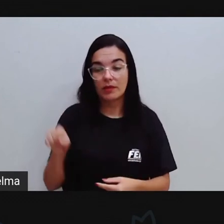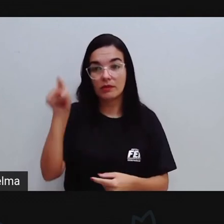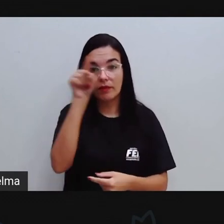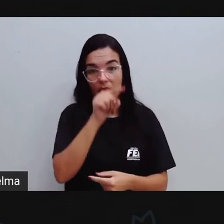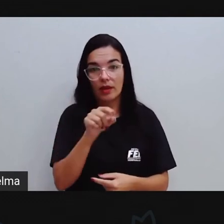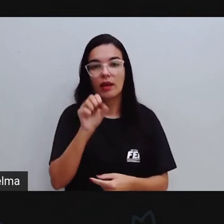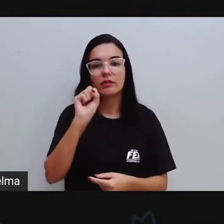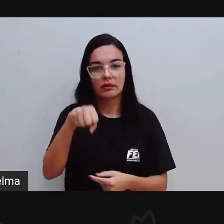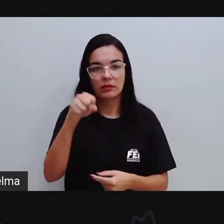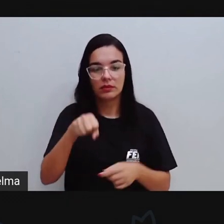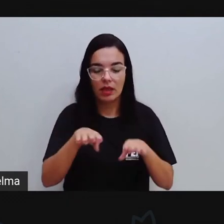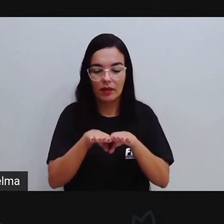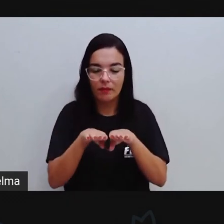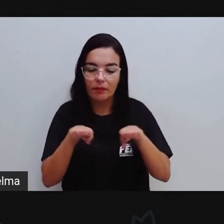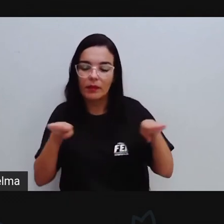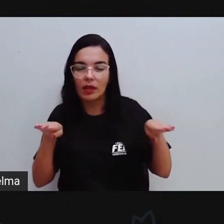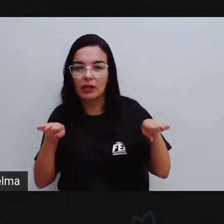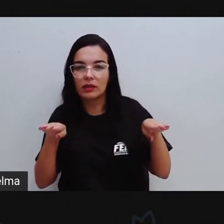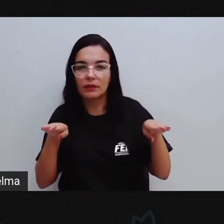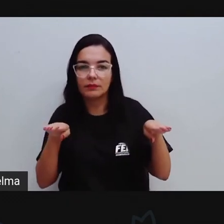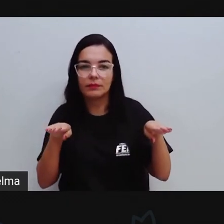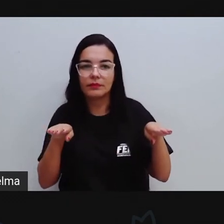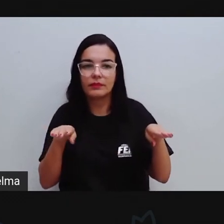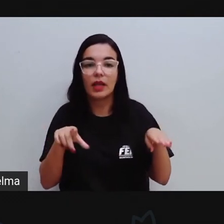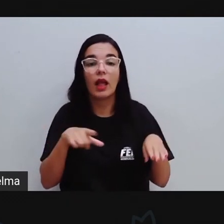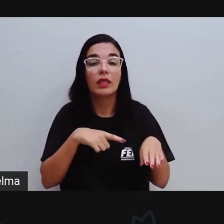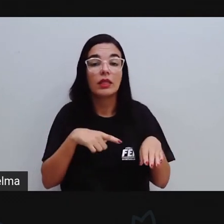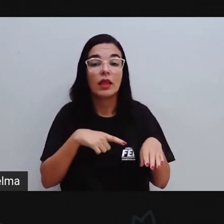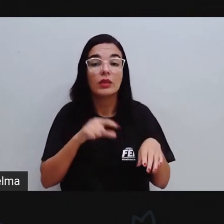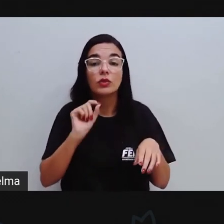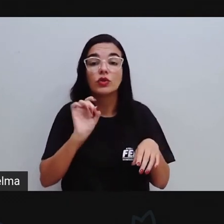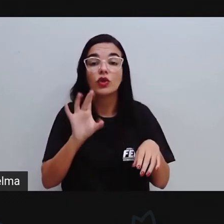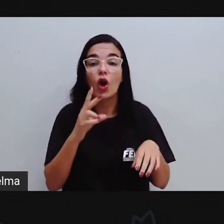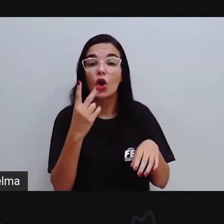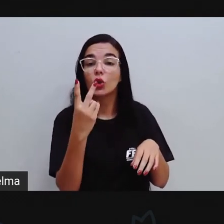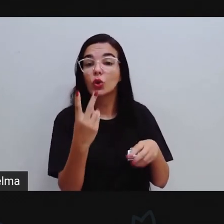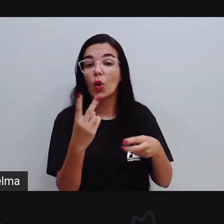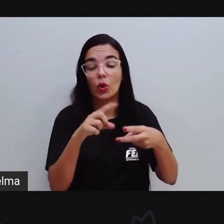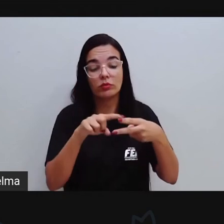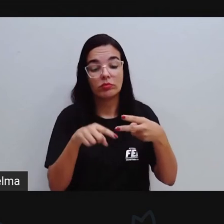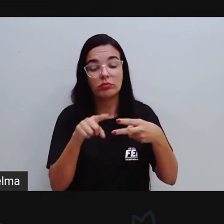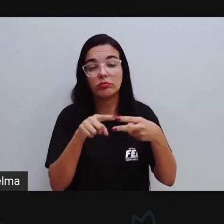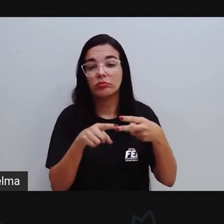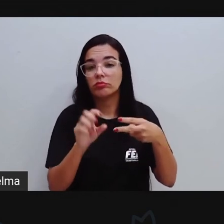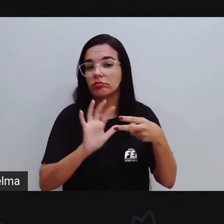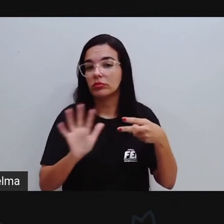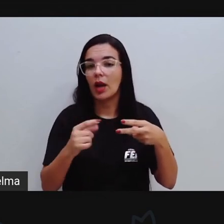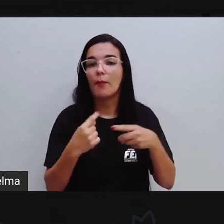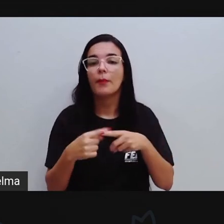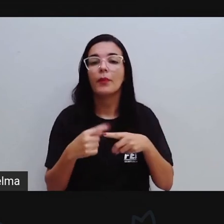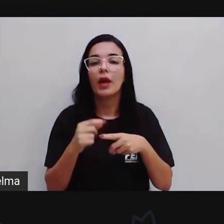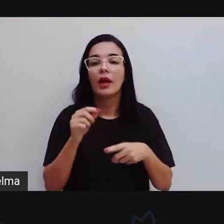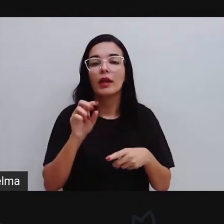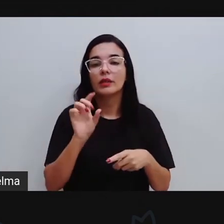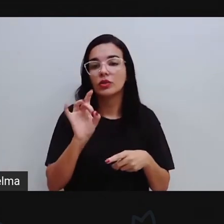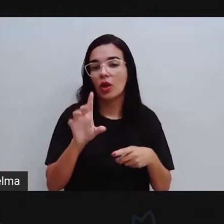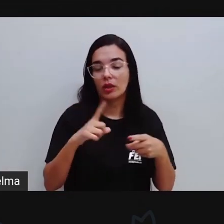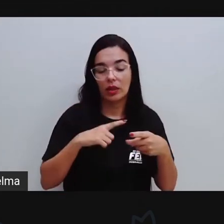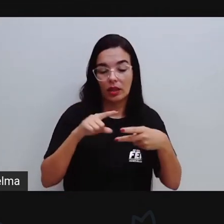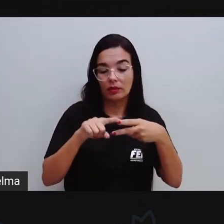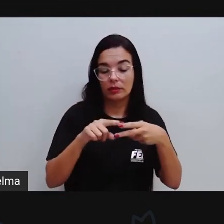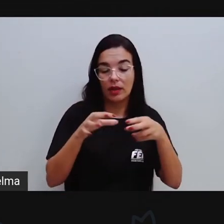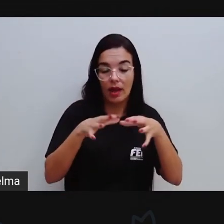de figuras planas. e são figuras bidimensionais. Por que bidimensionais? Porque possuem apenas